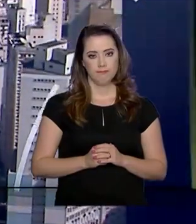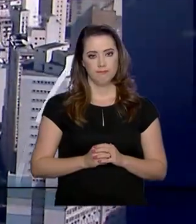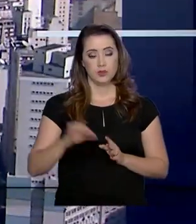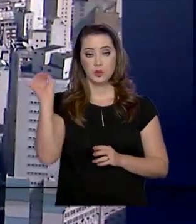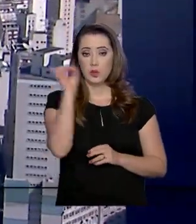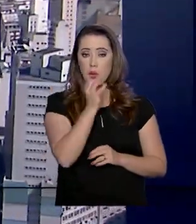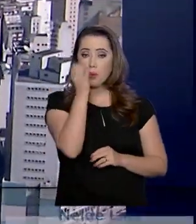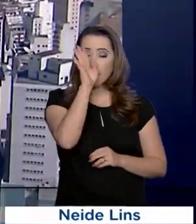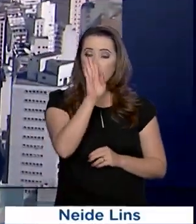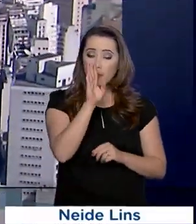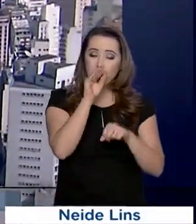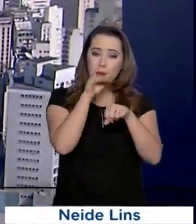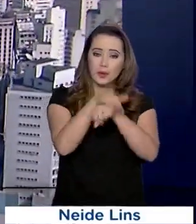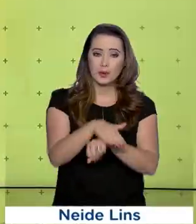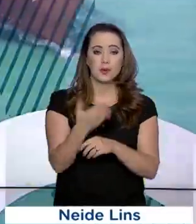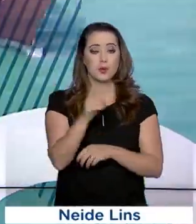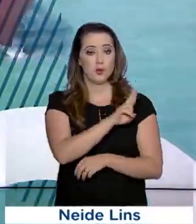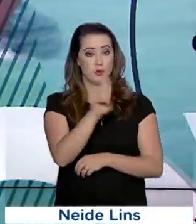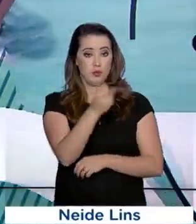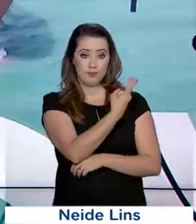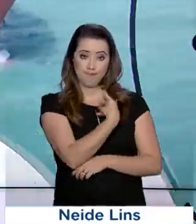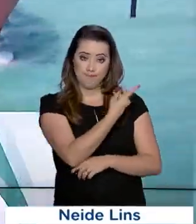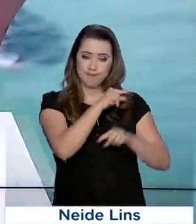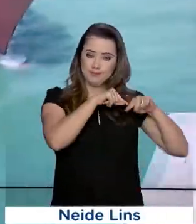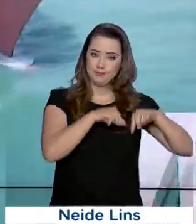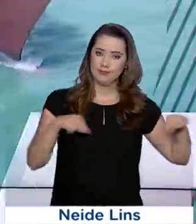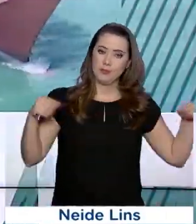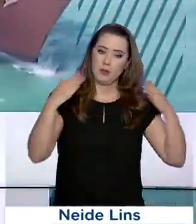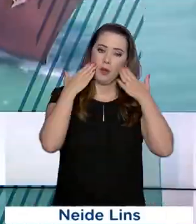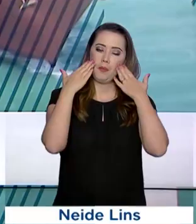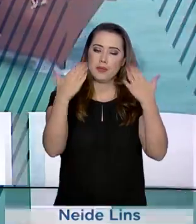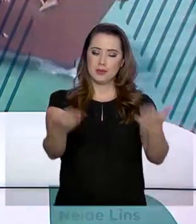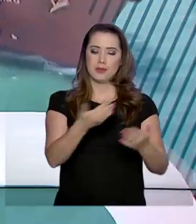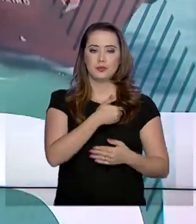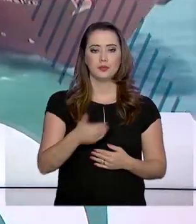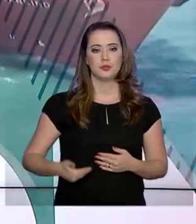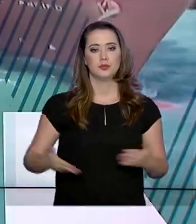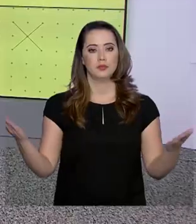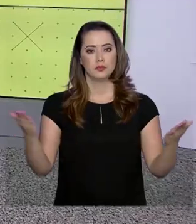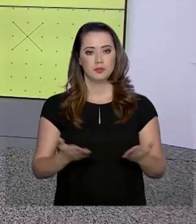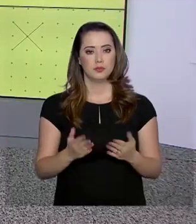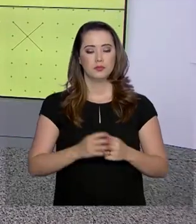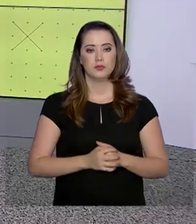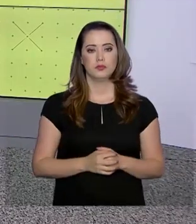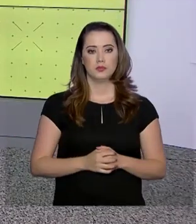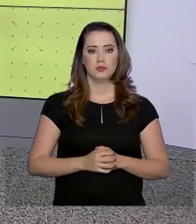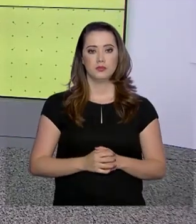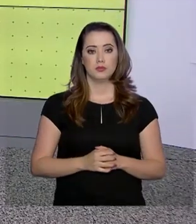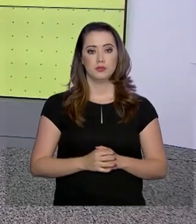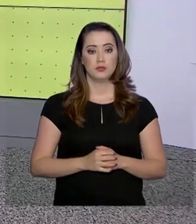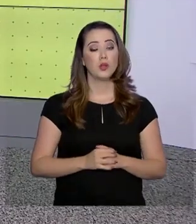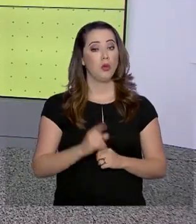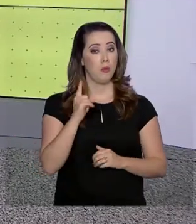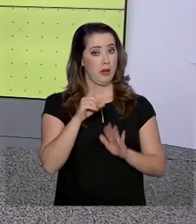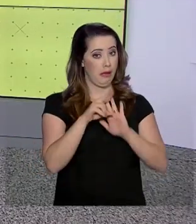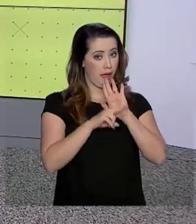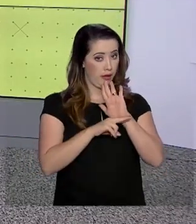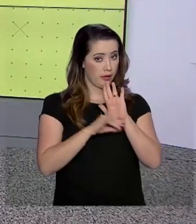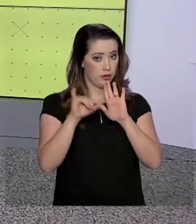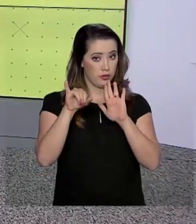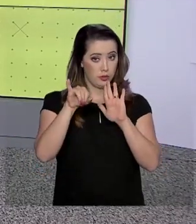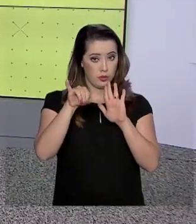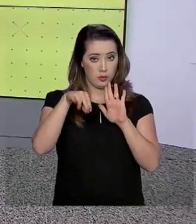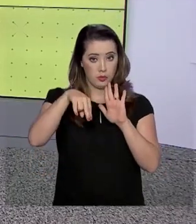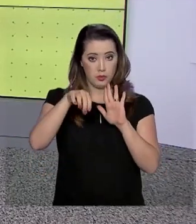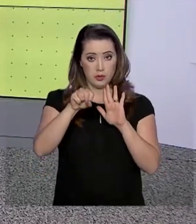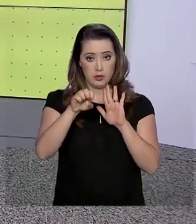Olá, boa noite, eu sou Caroline Blaut e já estamos de volta com o Governo Agora. Uma regra do INSS em